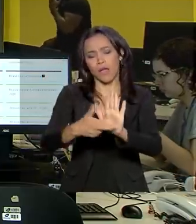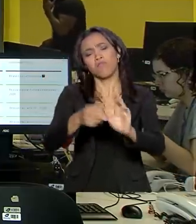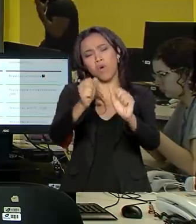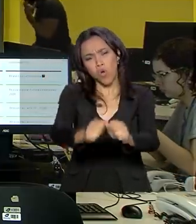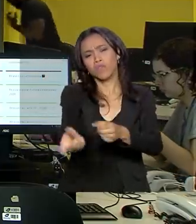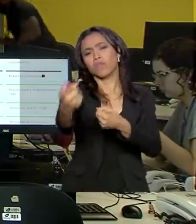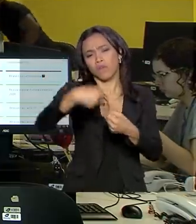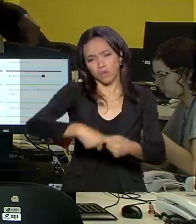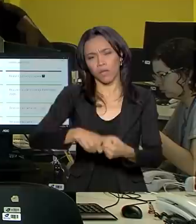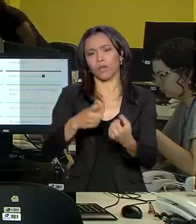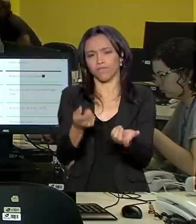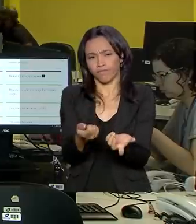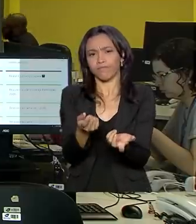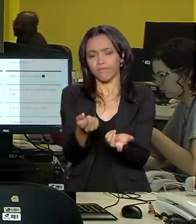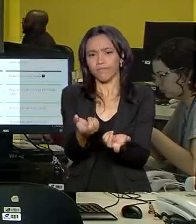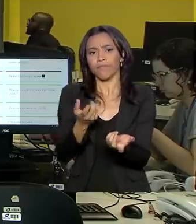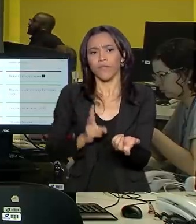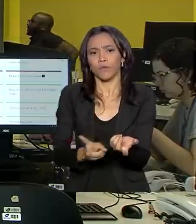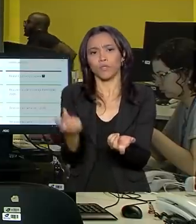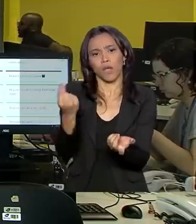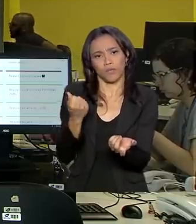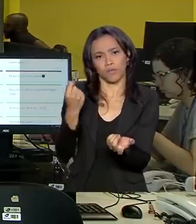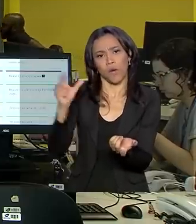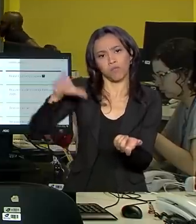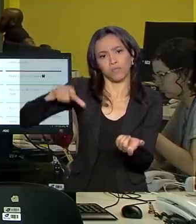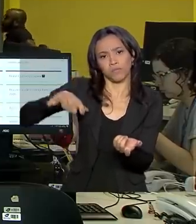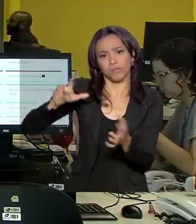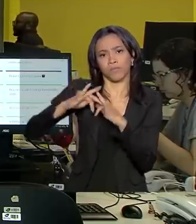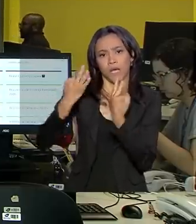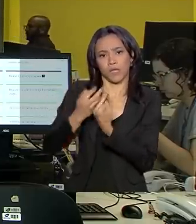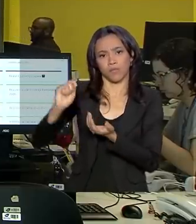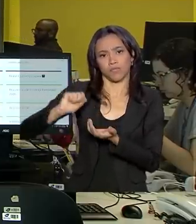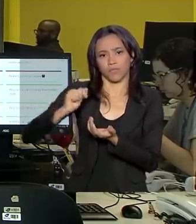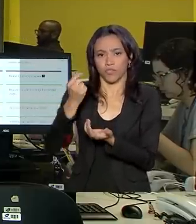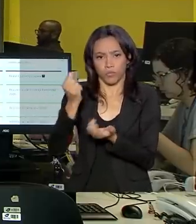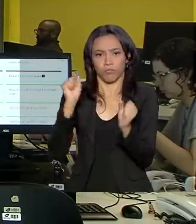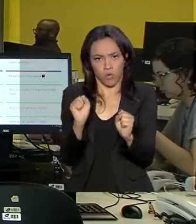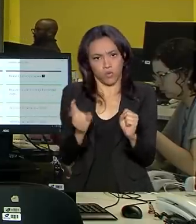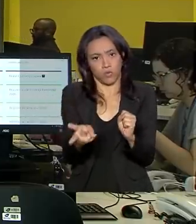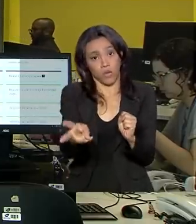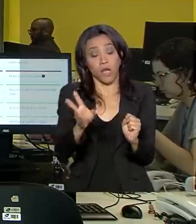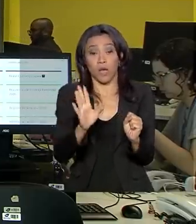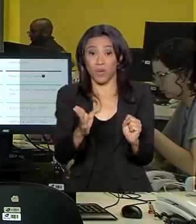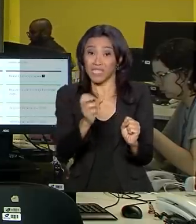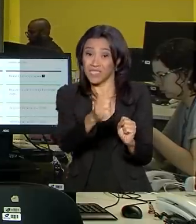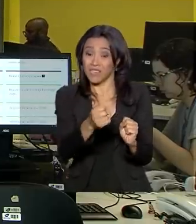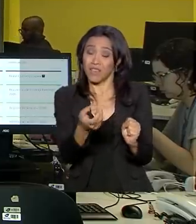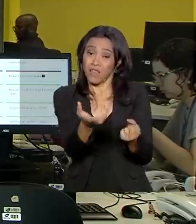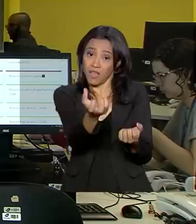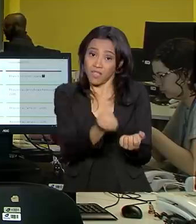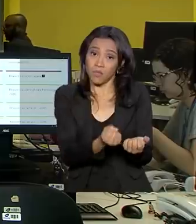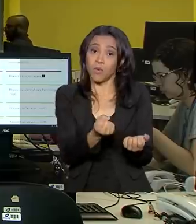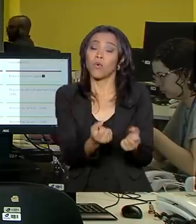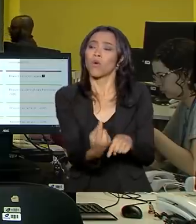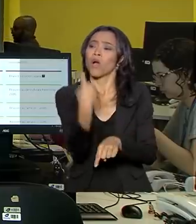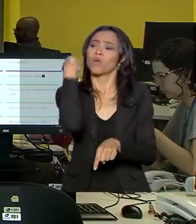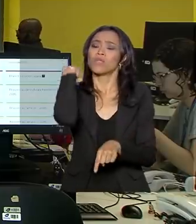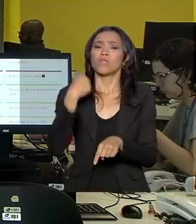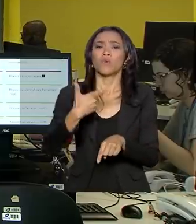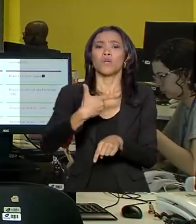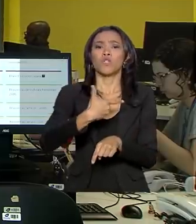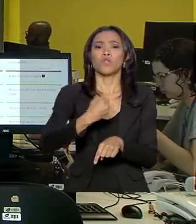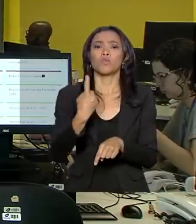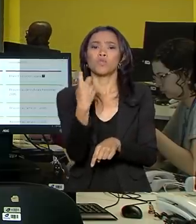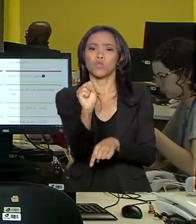receber o Bolsa Família. Vale lembrar, Renata, que a primeira cobrança de recebimentos indevidos foi realizada em 2018